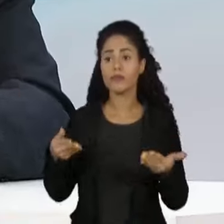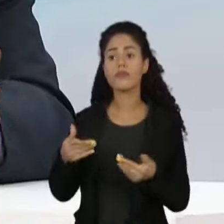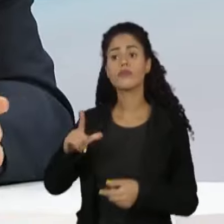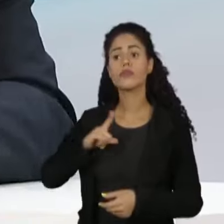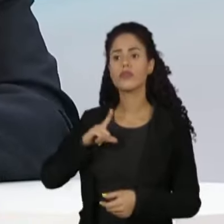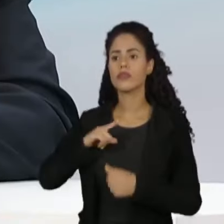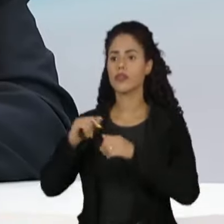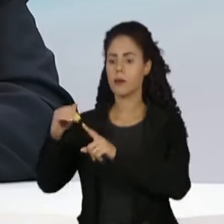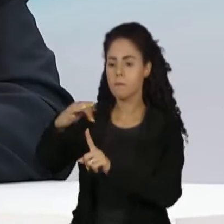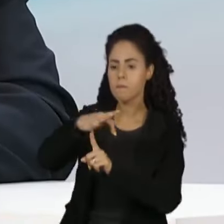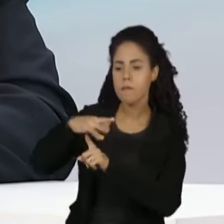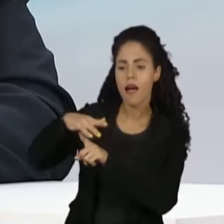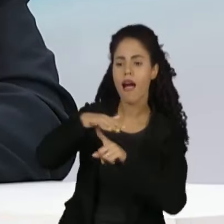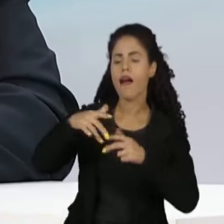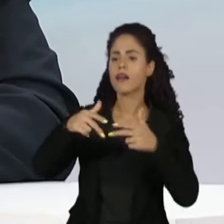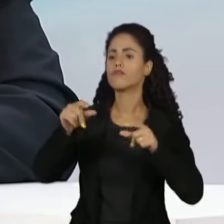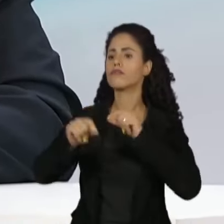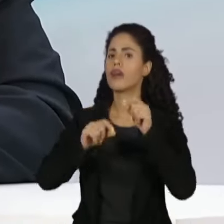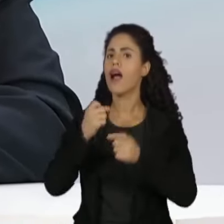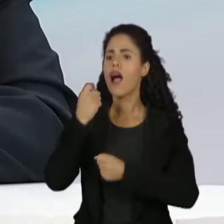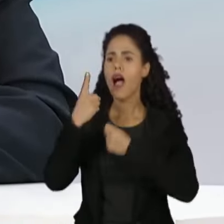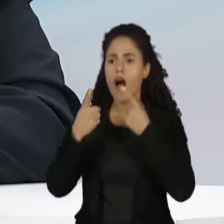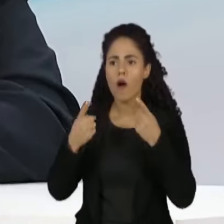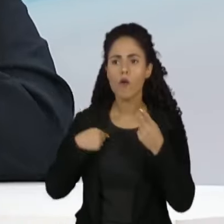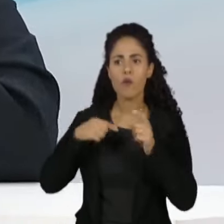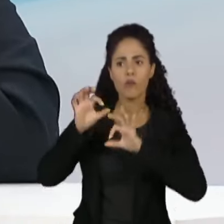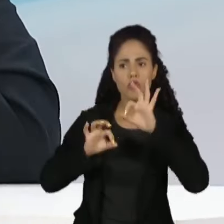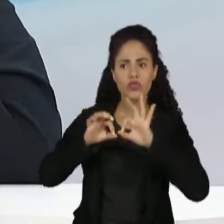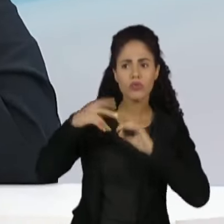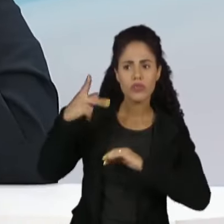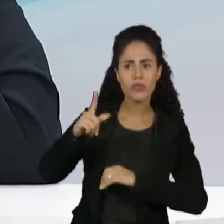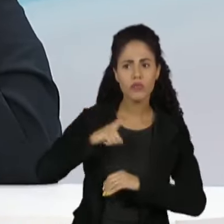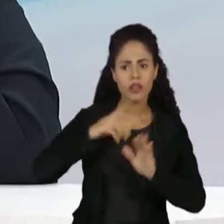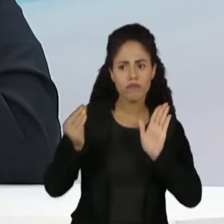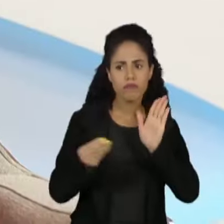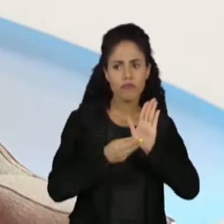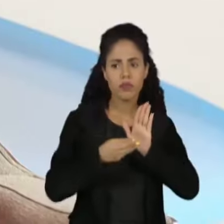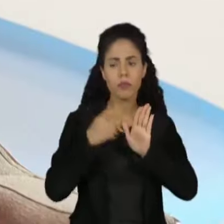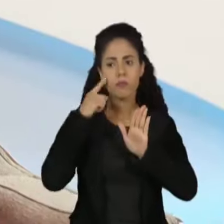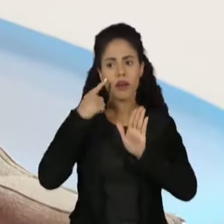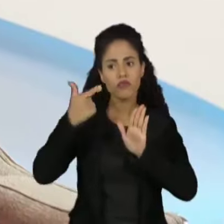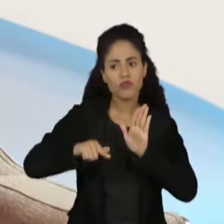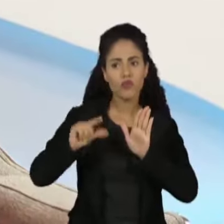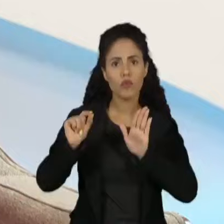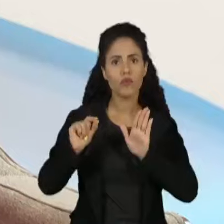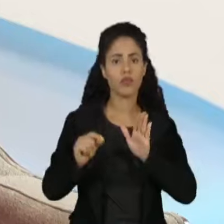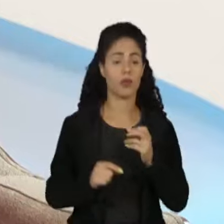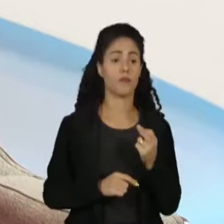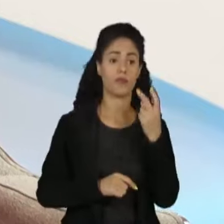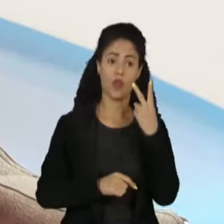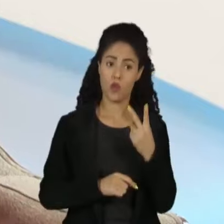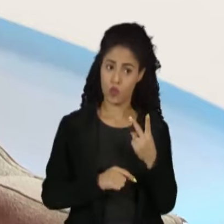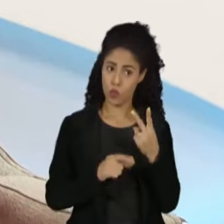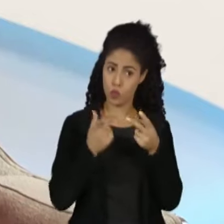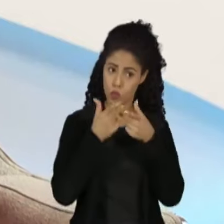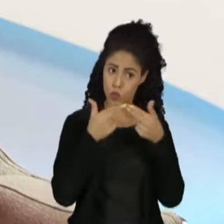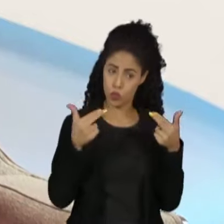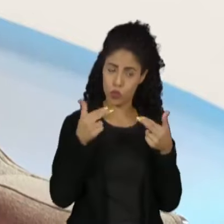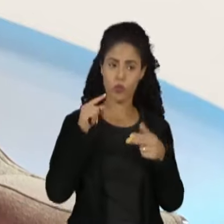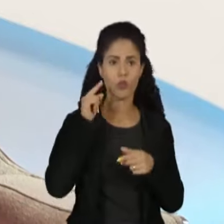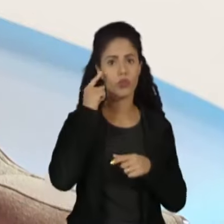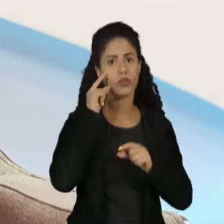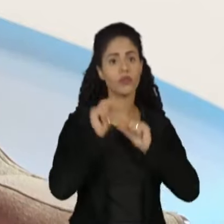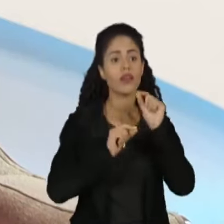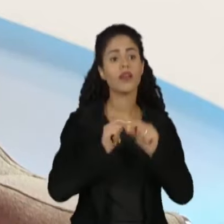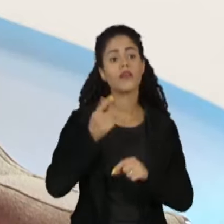parques, etc., alguma delas está no seu foco para ser revista? Tem duas coisas que me levarão